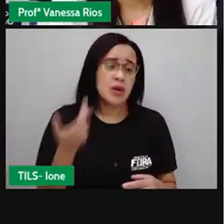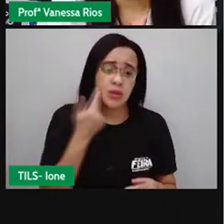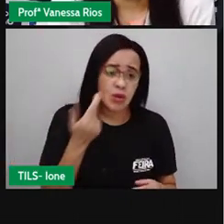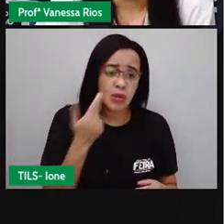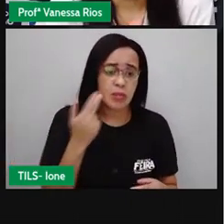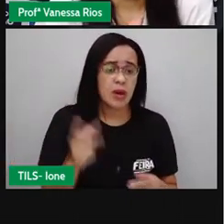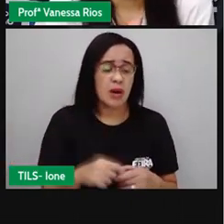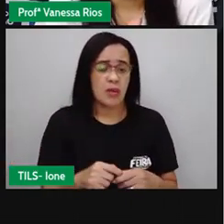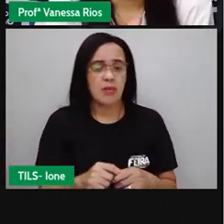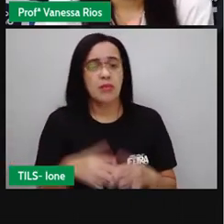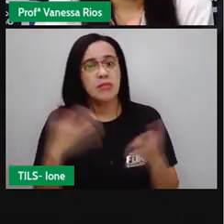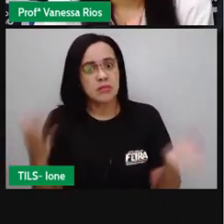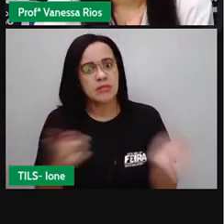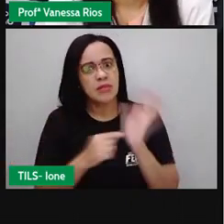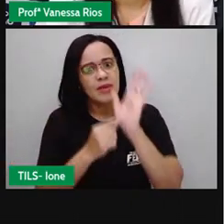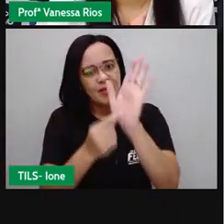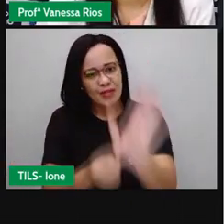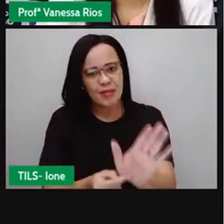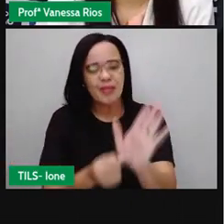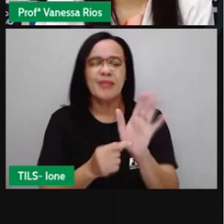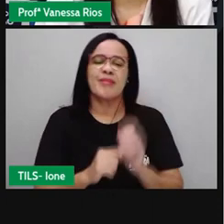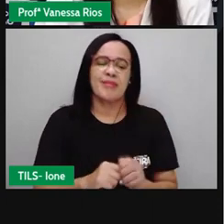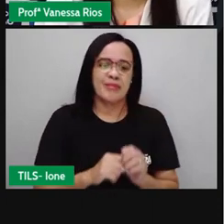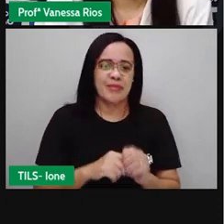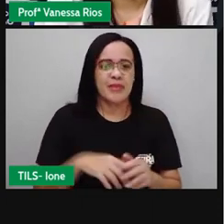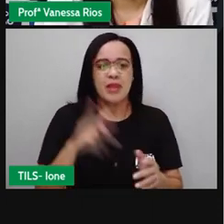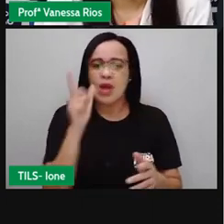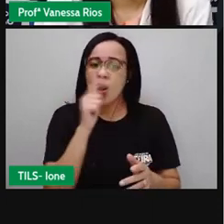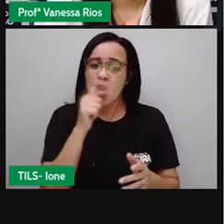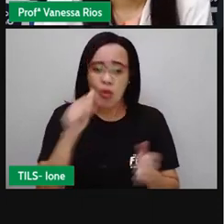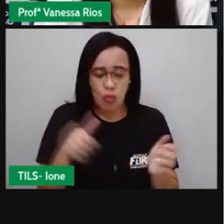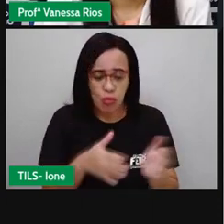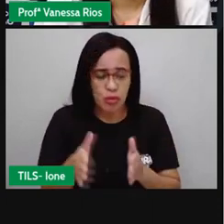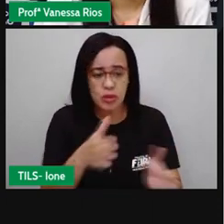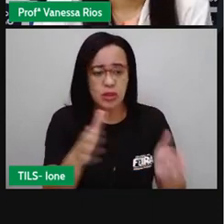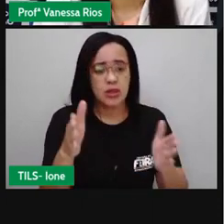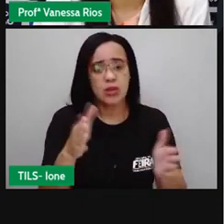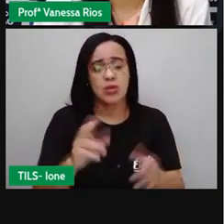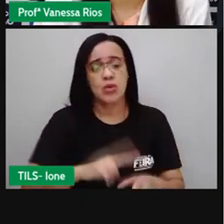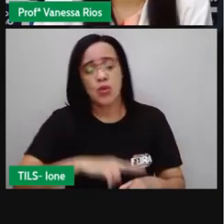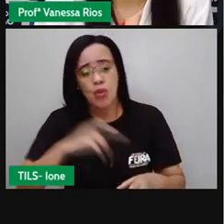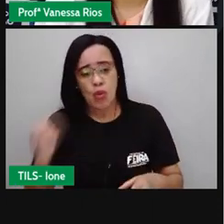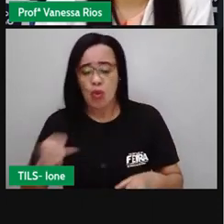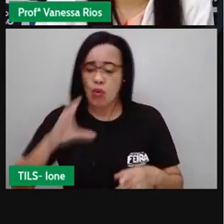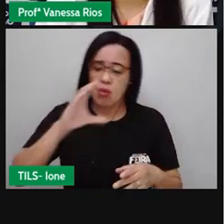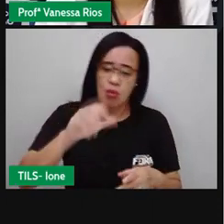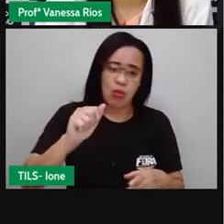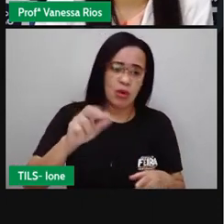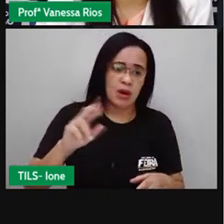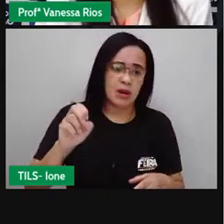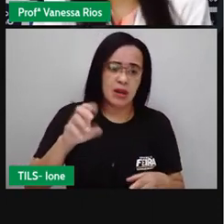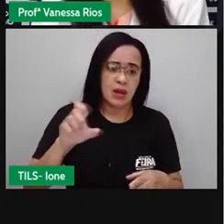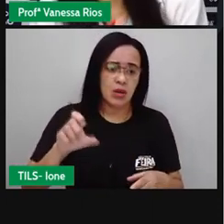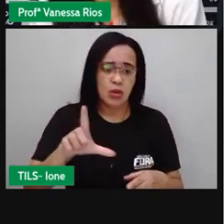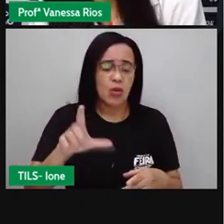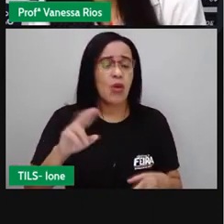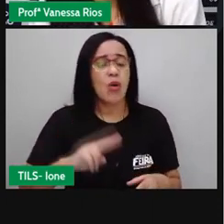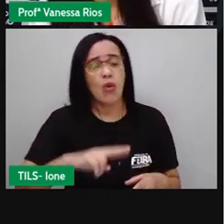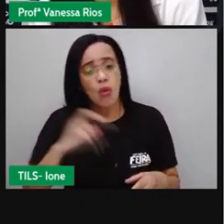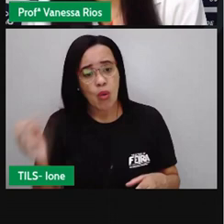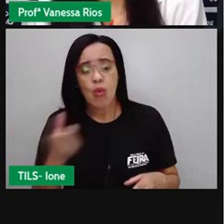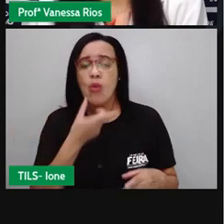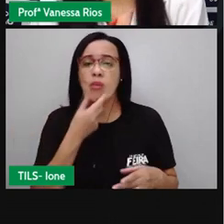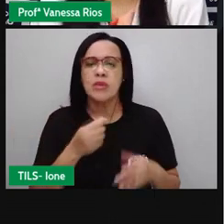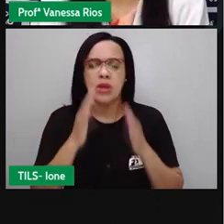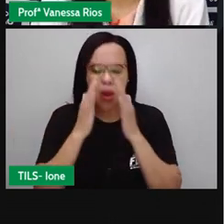caracol passeando na folha, um menino espirrando, talvez não seria um assunto para uma notícia,